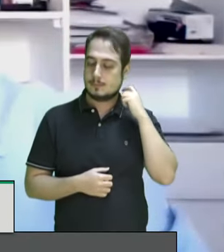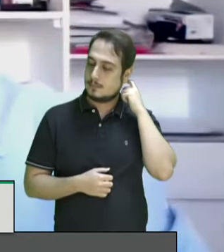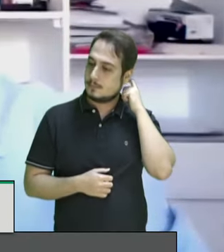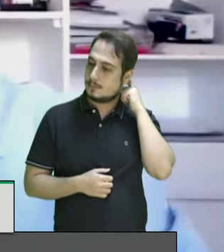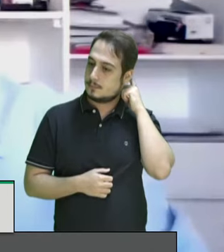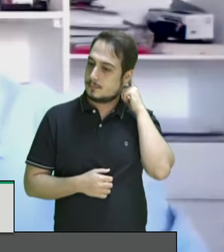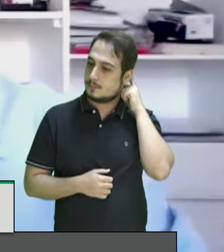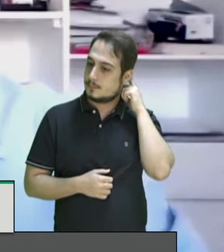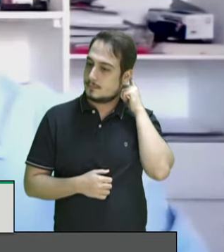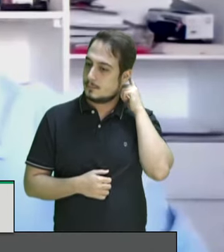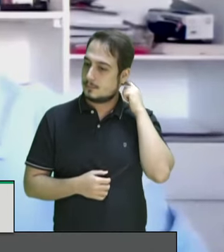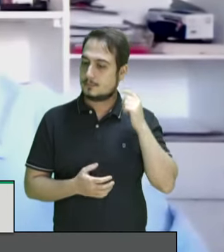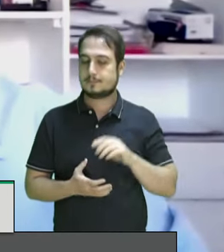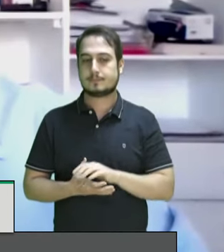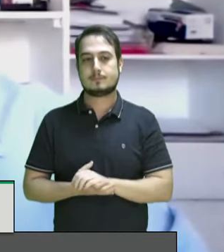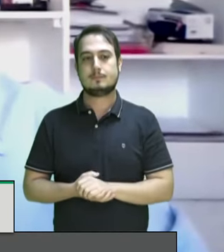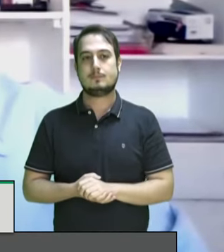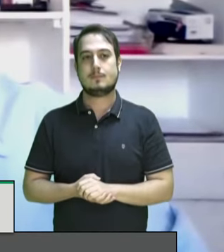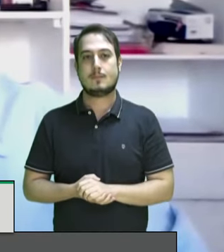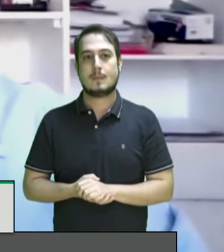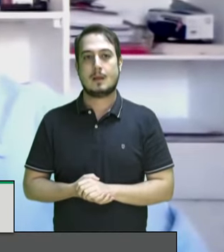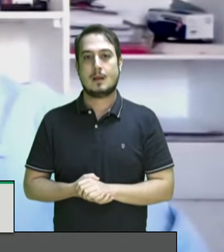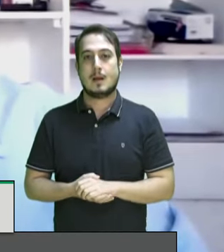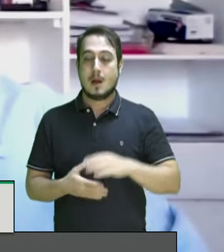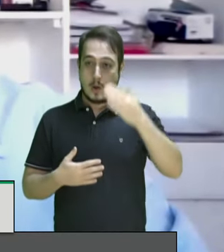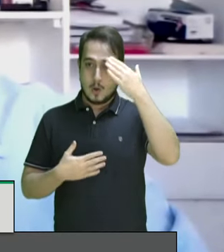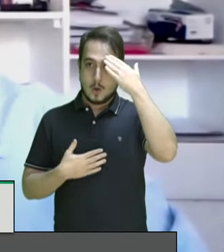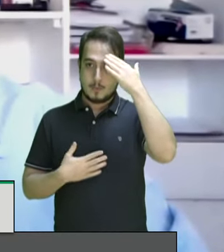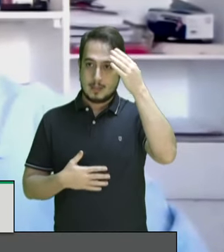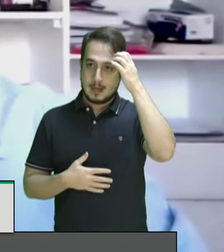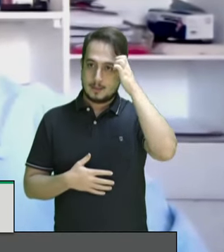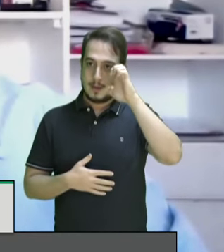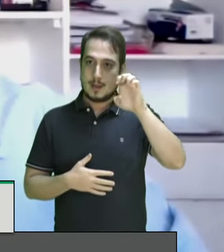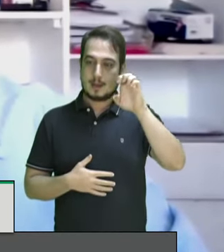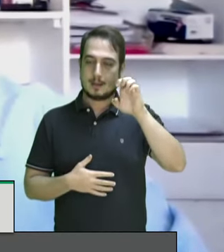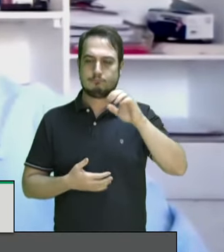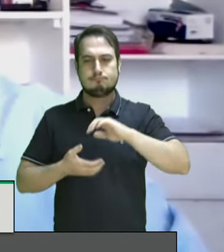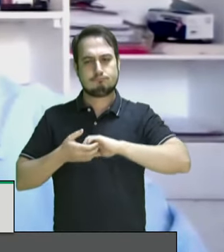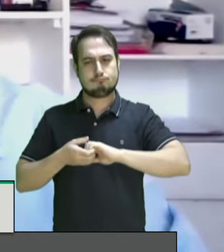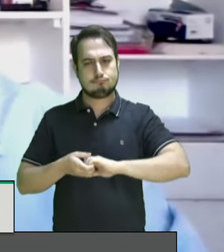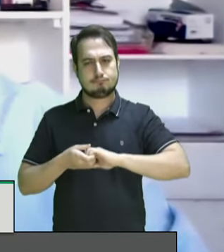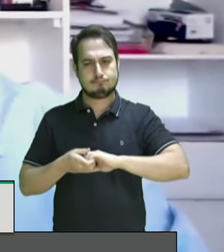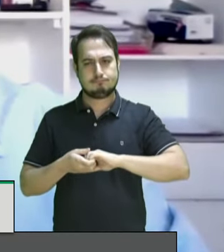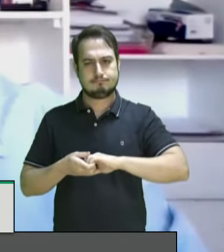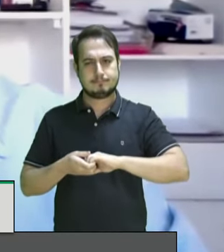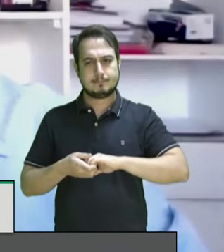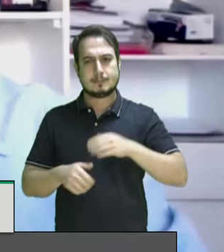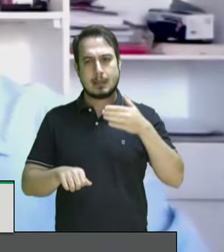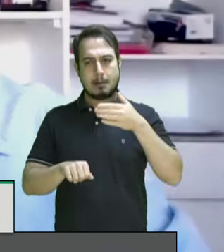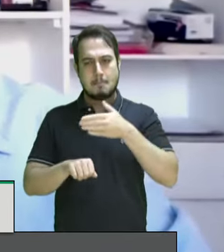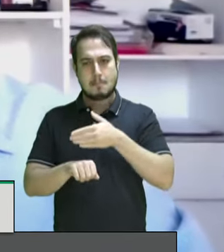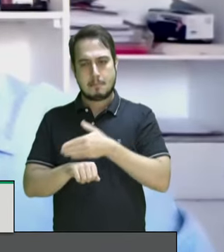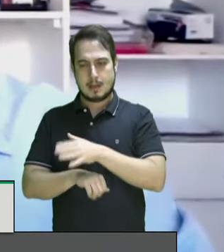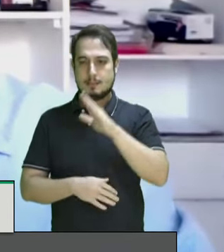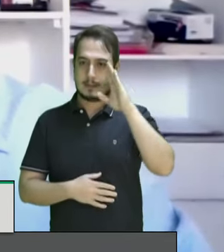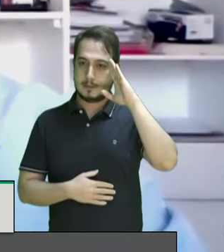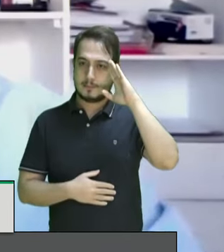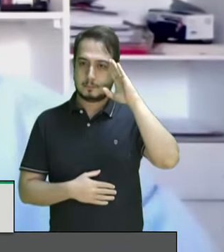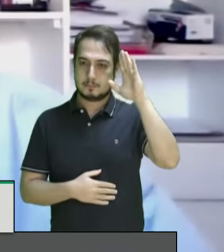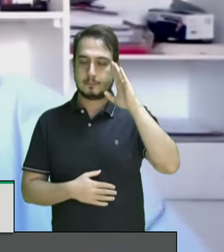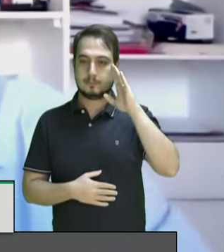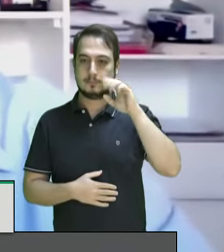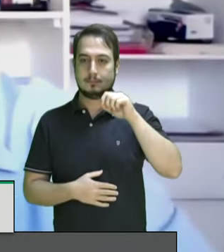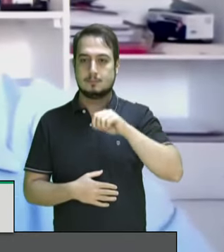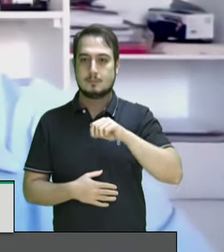Obrigado, deputada Érica, cumprimentando vossa excelência que teve participação fundamental para que